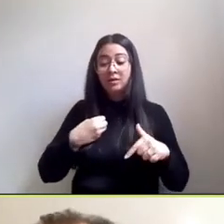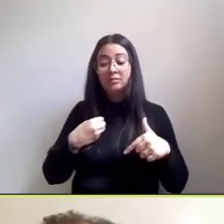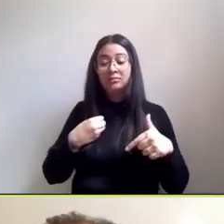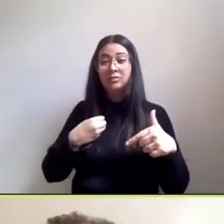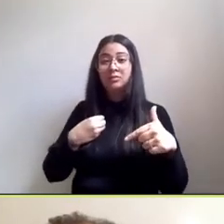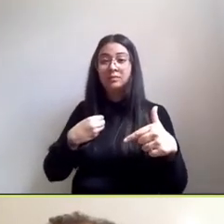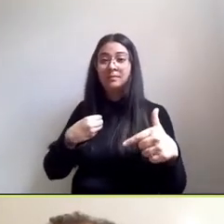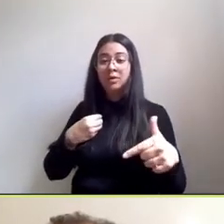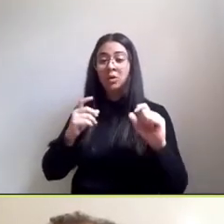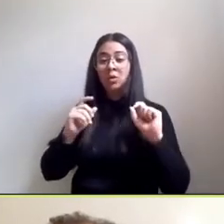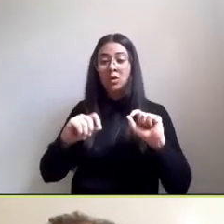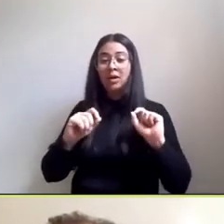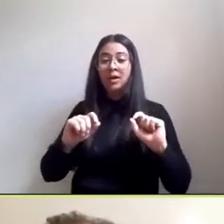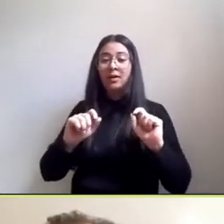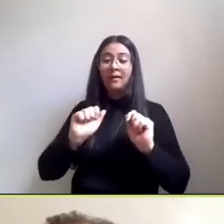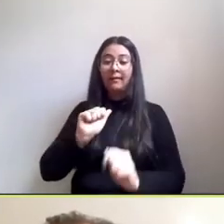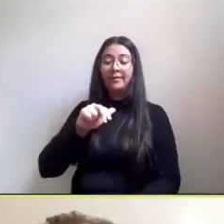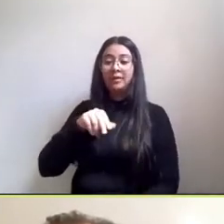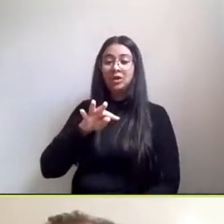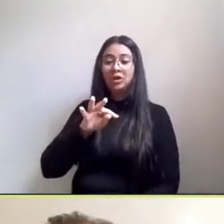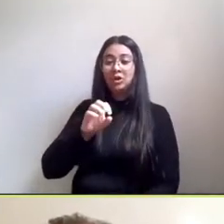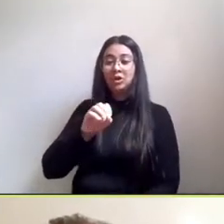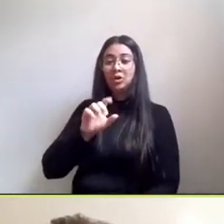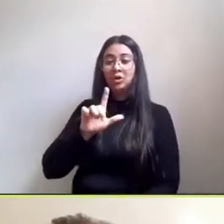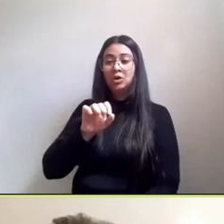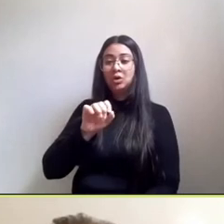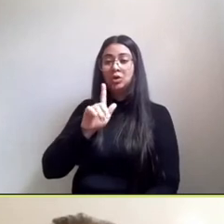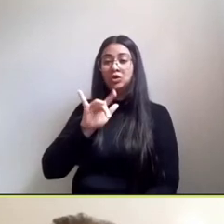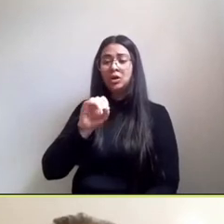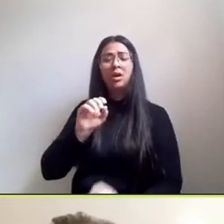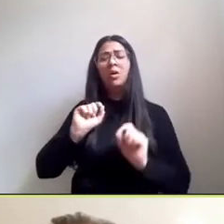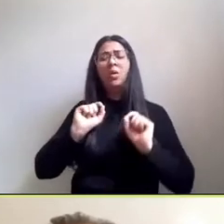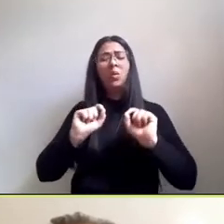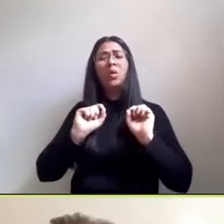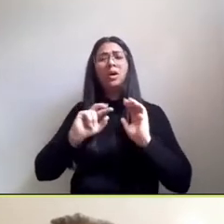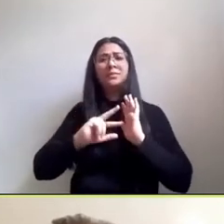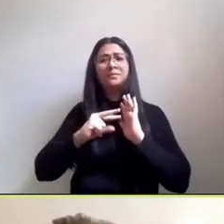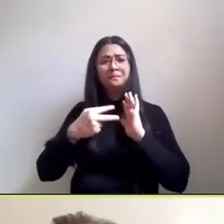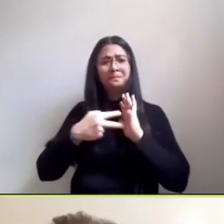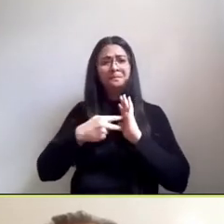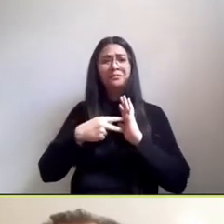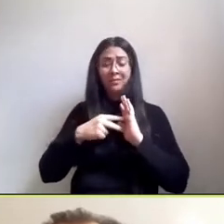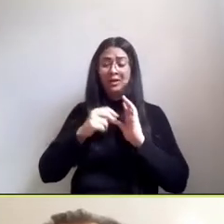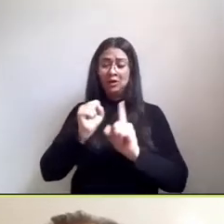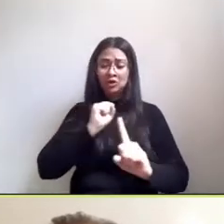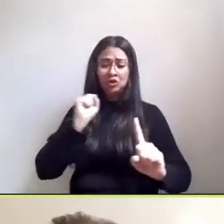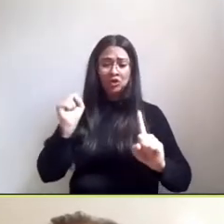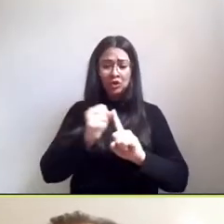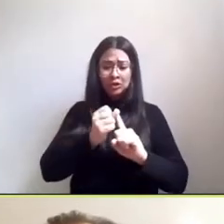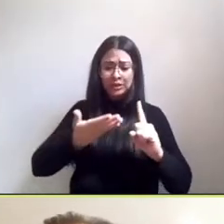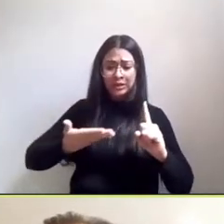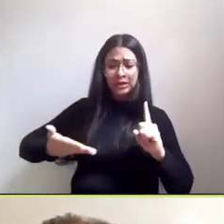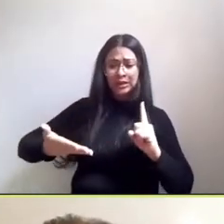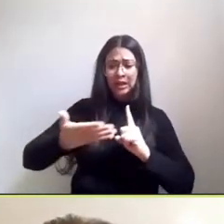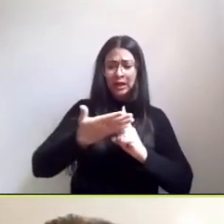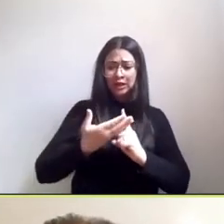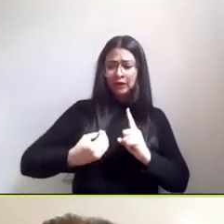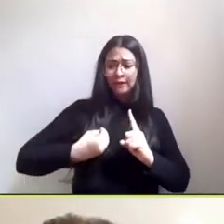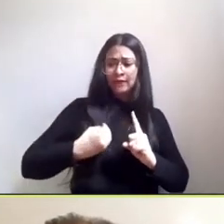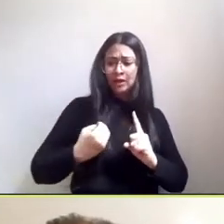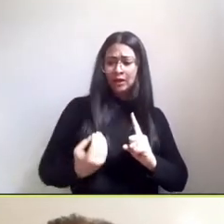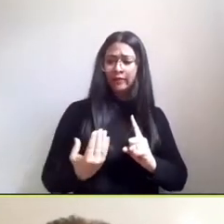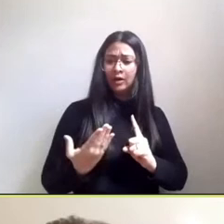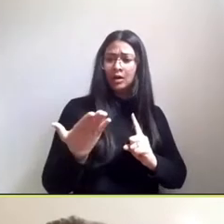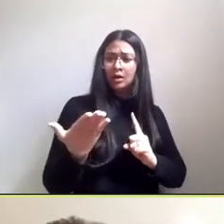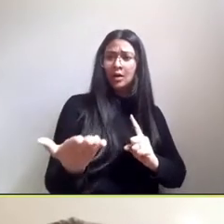ontológica o que isso significa ser em sociedade ou estar lá hoje numa sociedade como